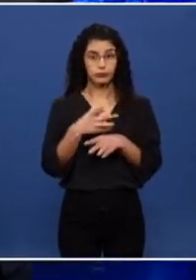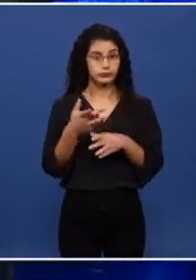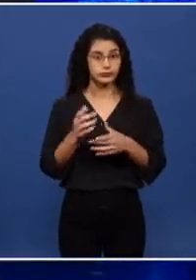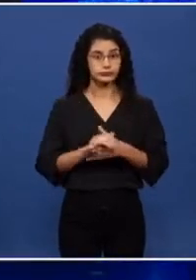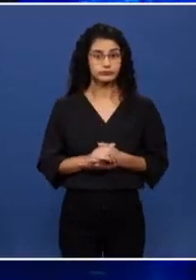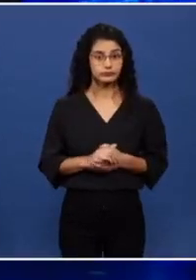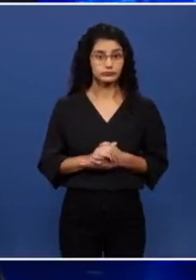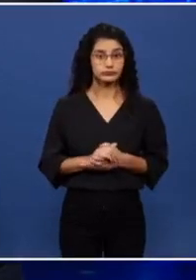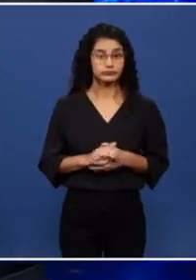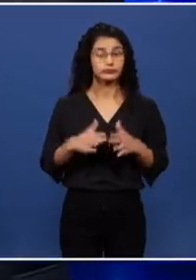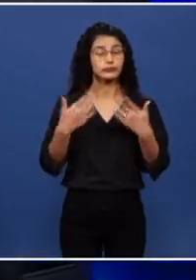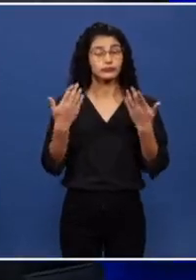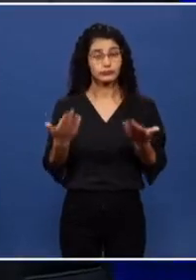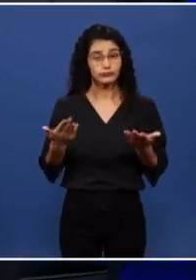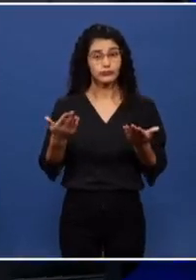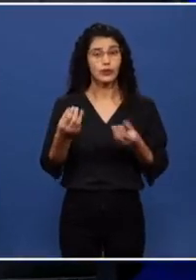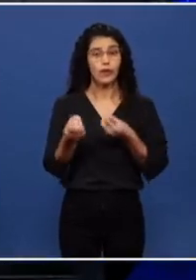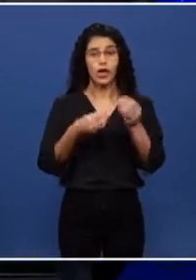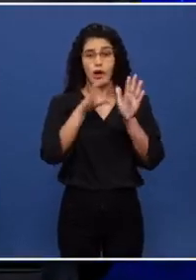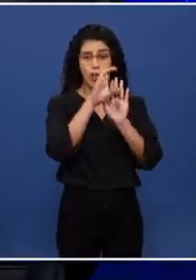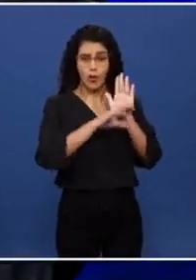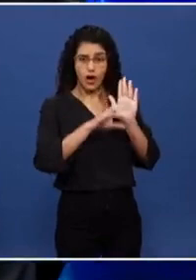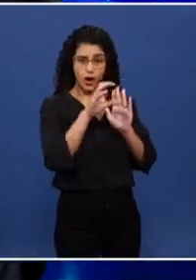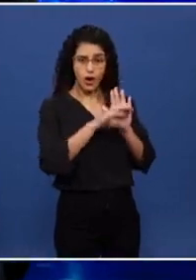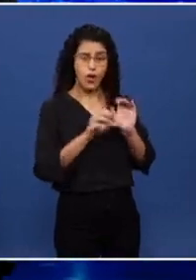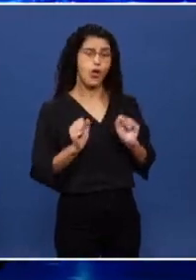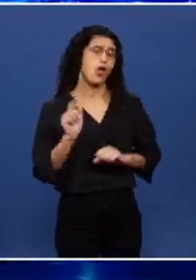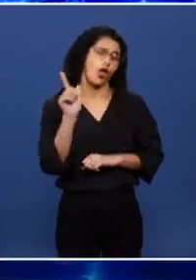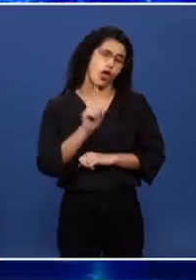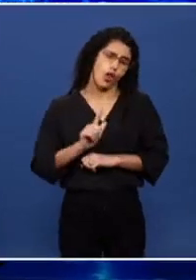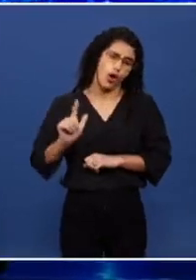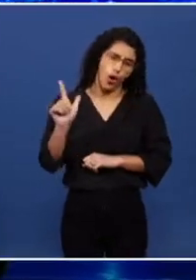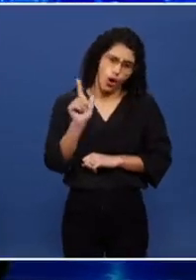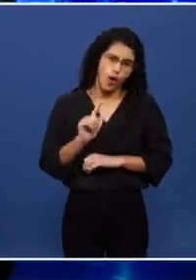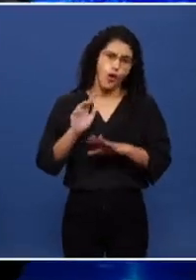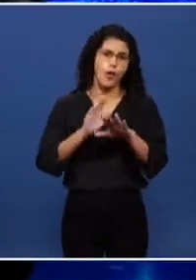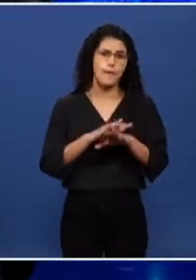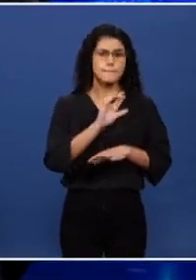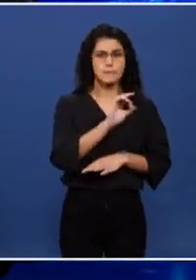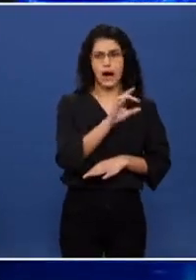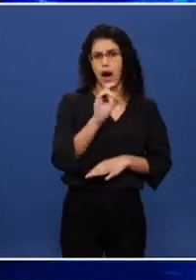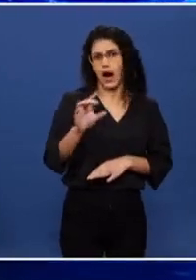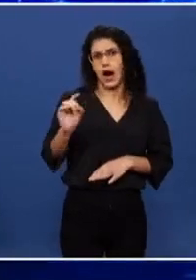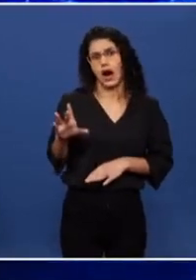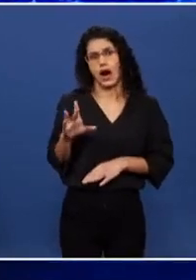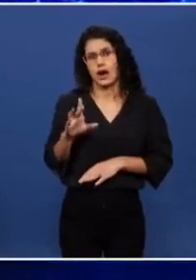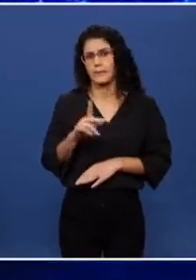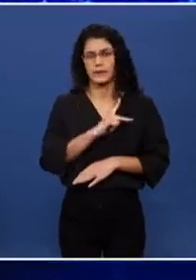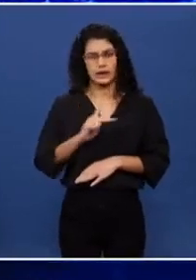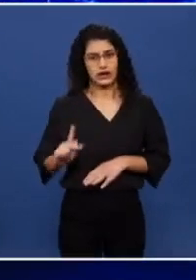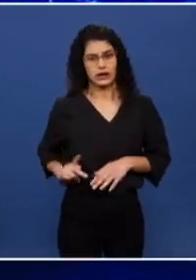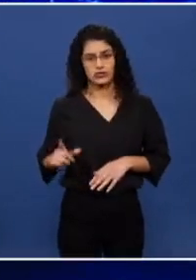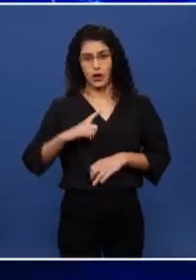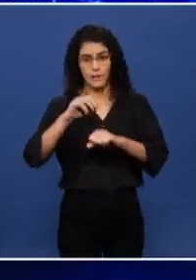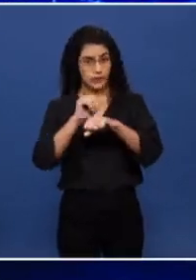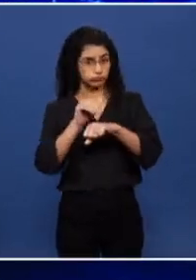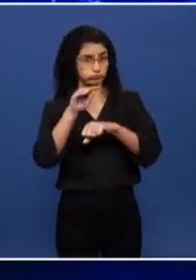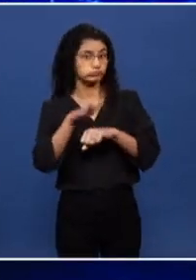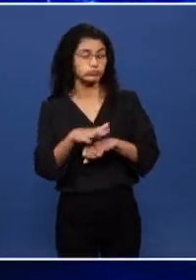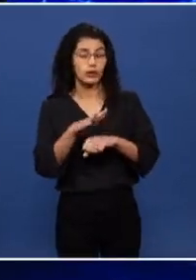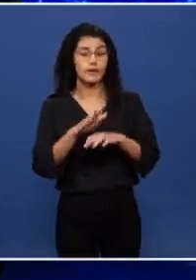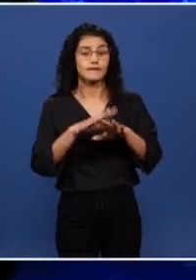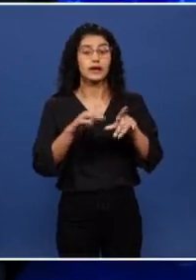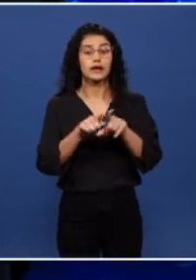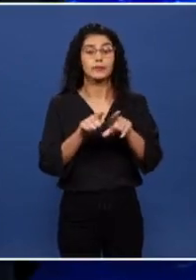Agora, quanto a currículo, obviamente, isso passa por cada presidente, que é uma indicação do mesmo e